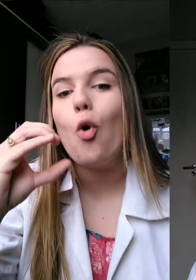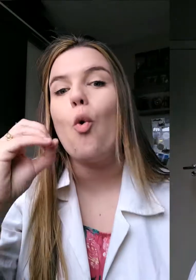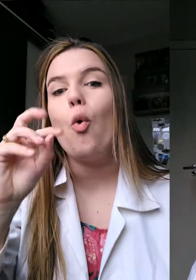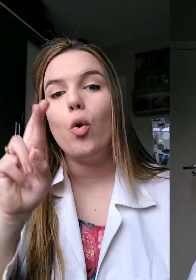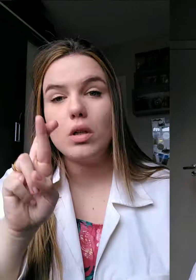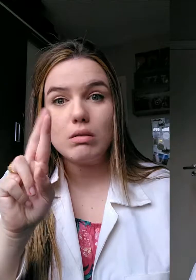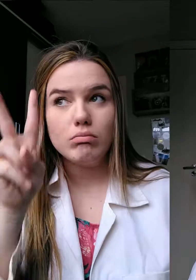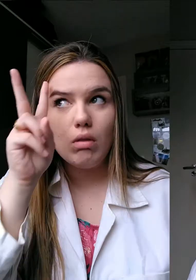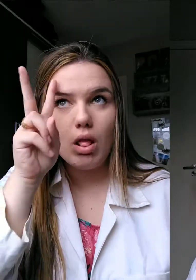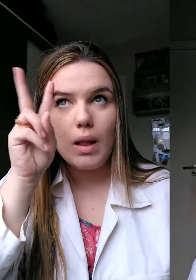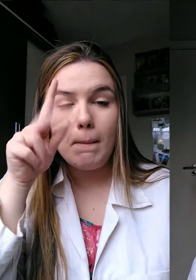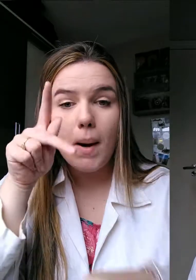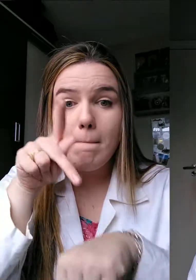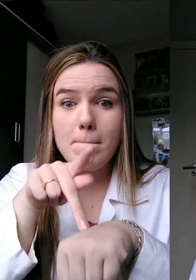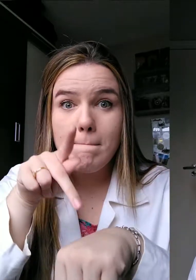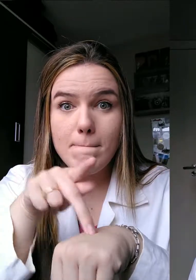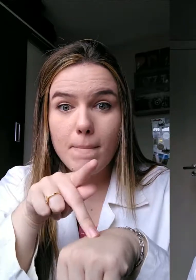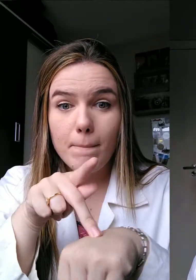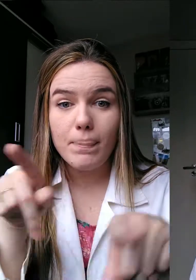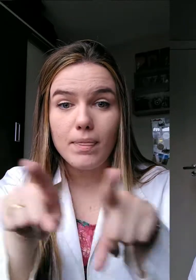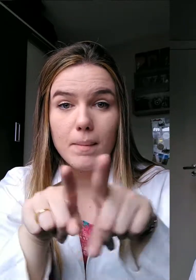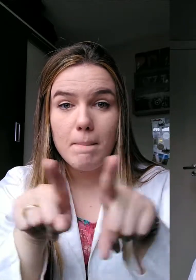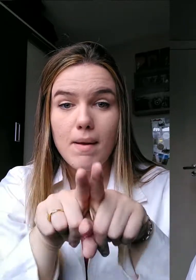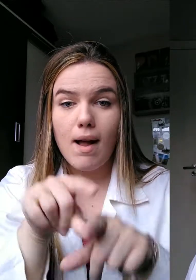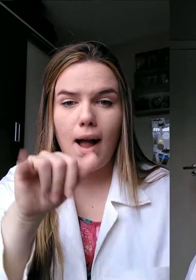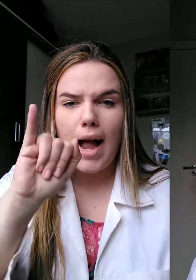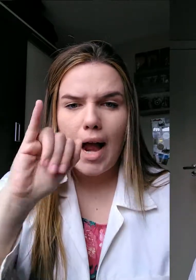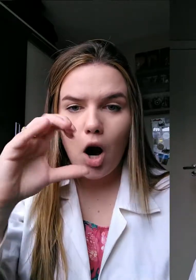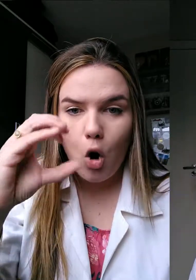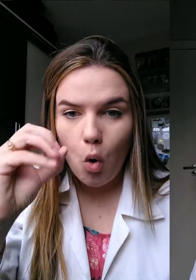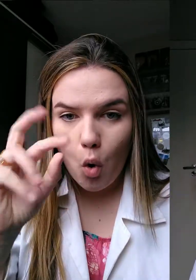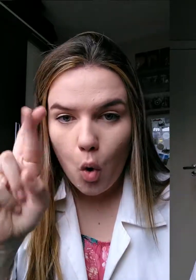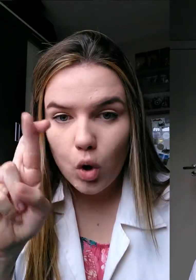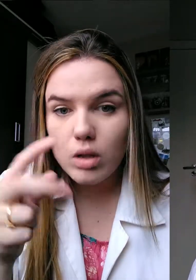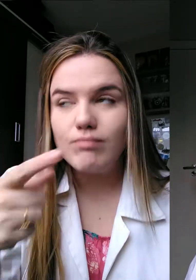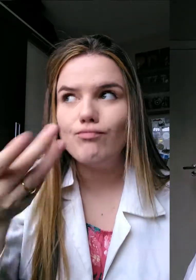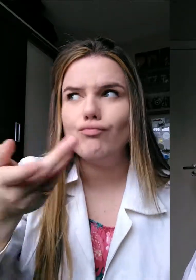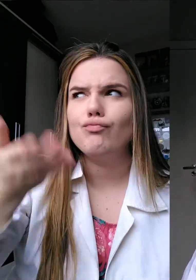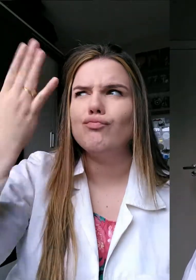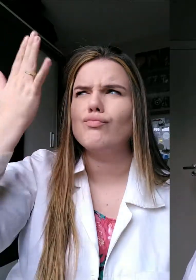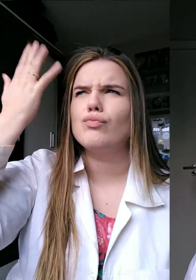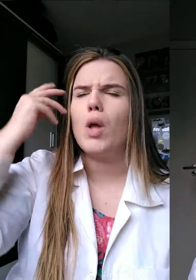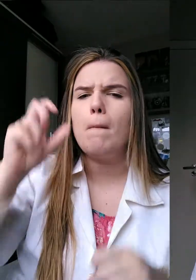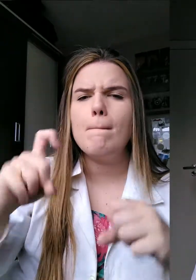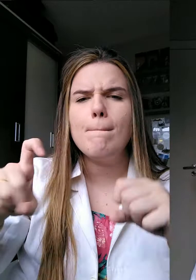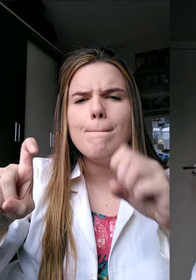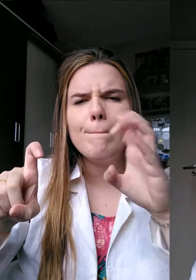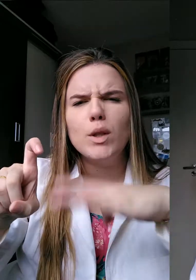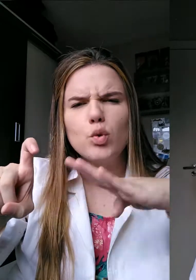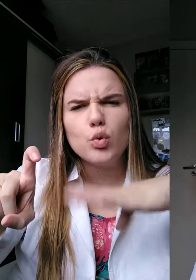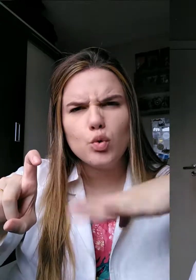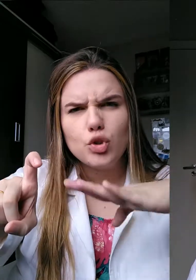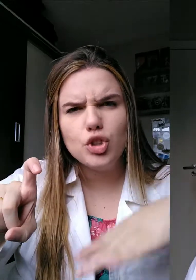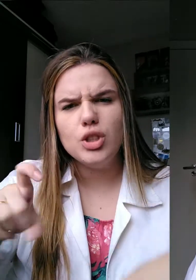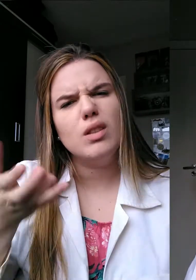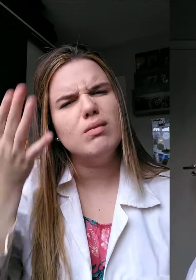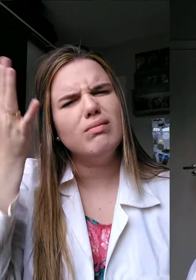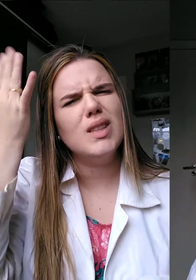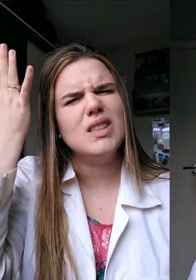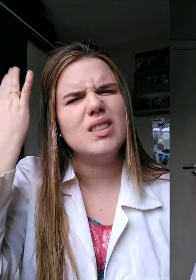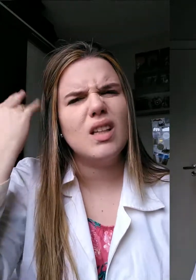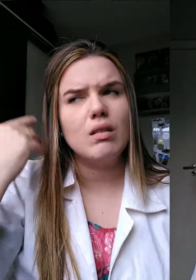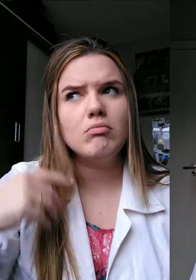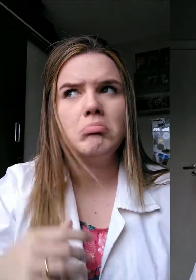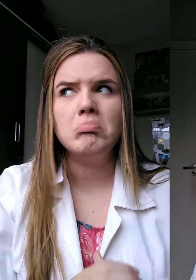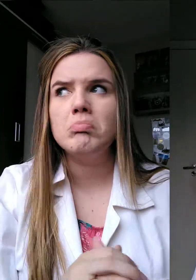Sim, Petricor. Lembra pedra e ícora vem lá da mitologia grega, ou seja, esse cheiro já tem faz muito